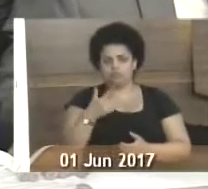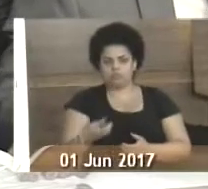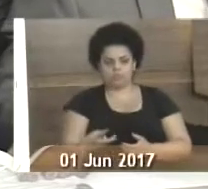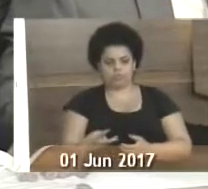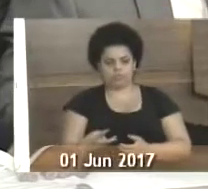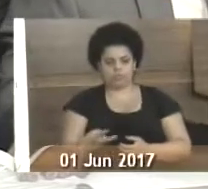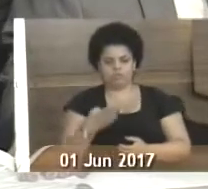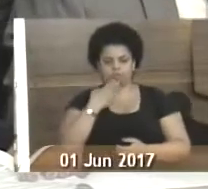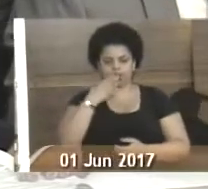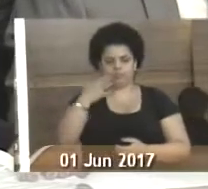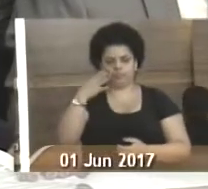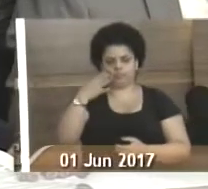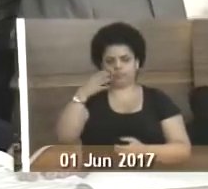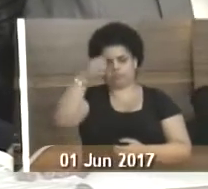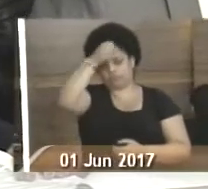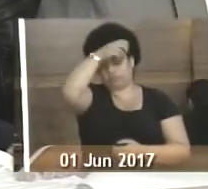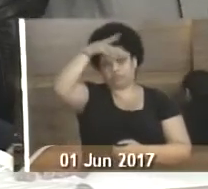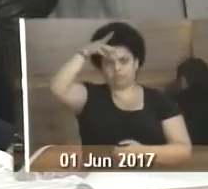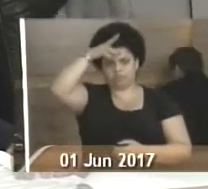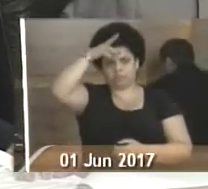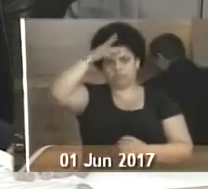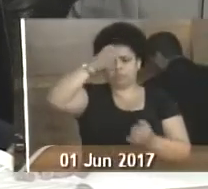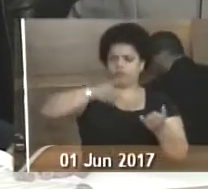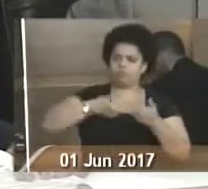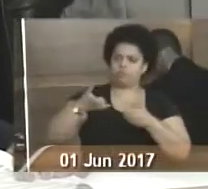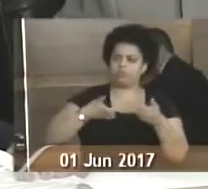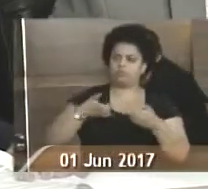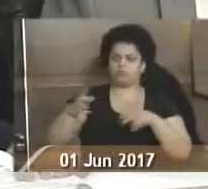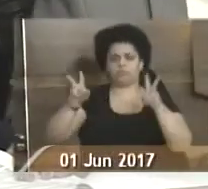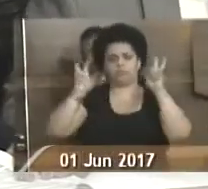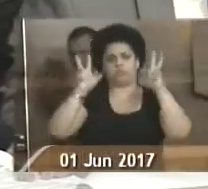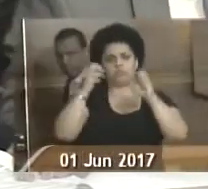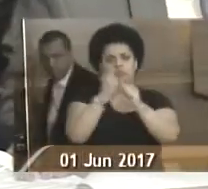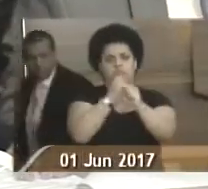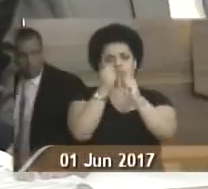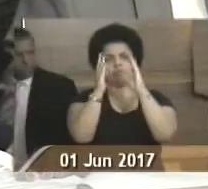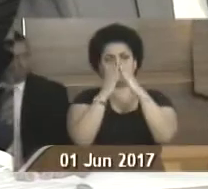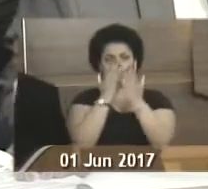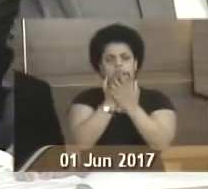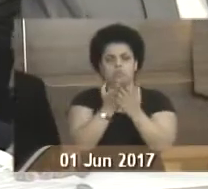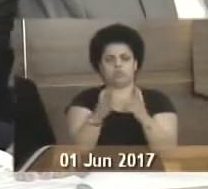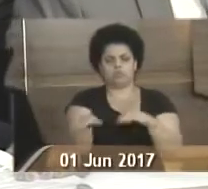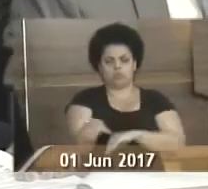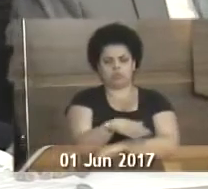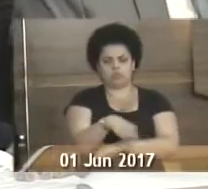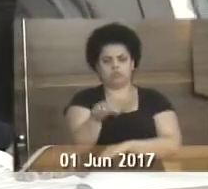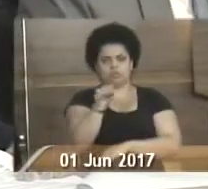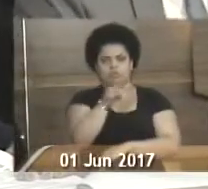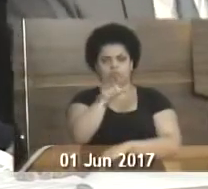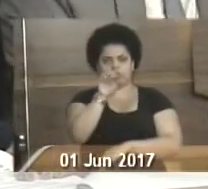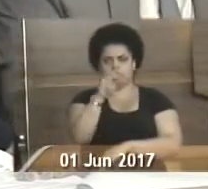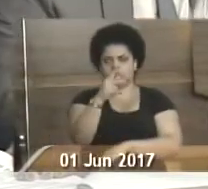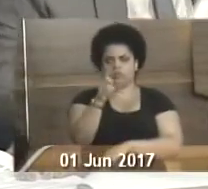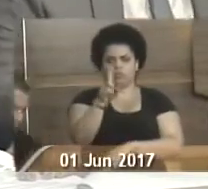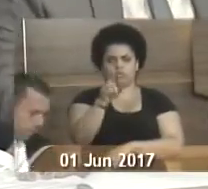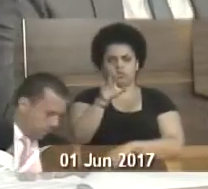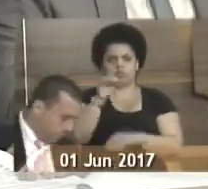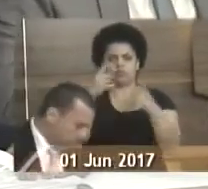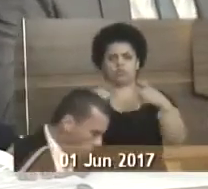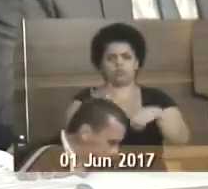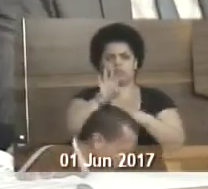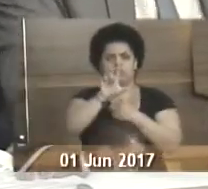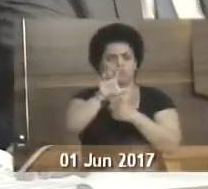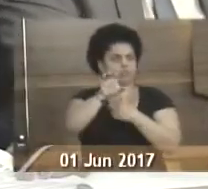Roseli Veiga. Solicitando ao prefeito municipal informações sobre a obra da creche localizada na Rua São Pedro, esquina com a Rua da Glória, bairro Belém,